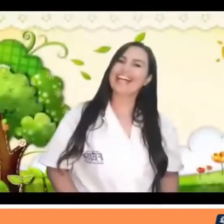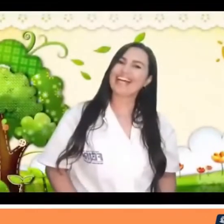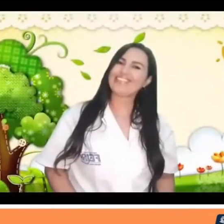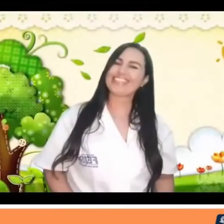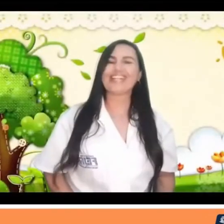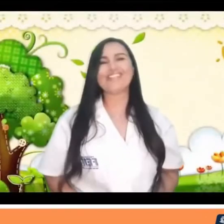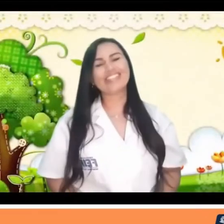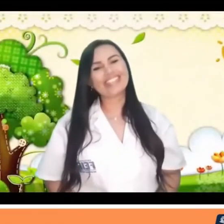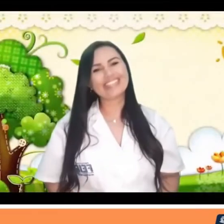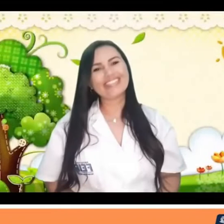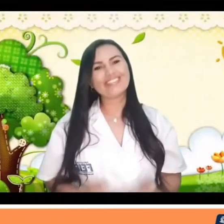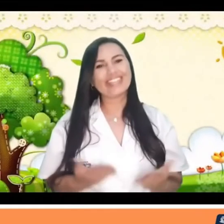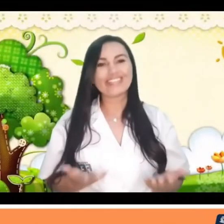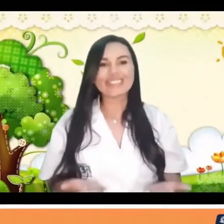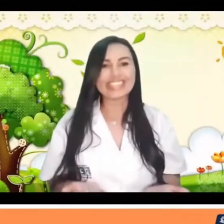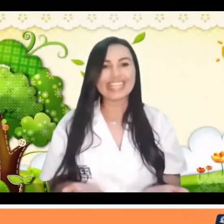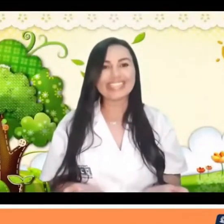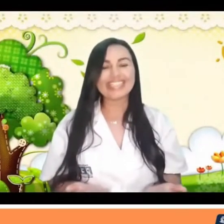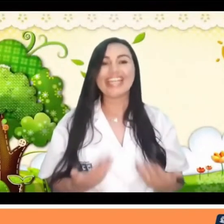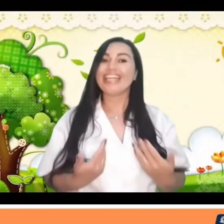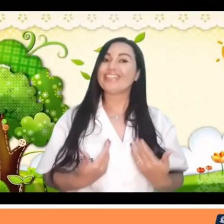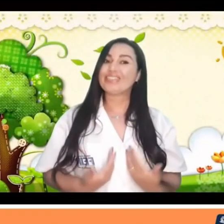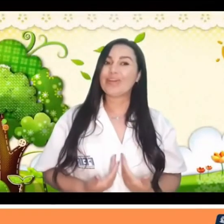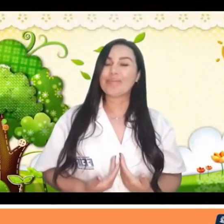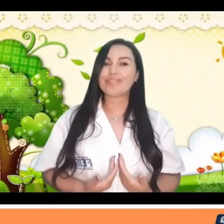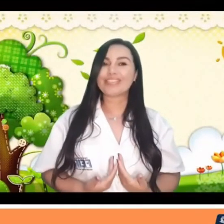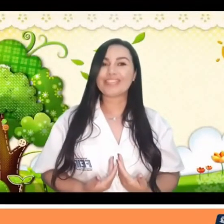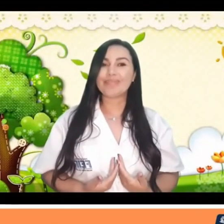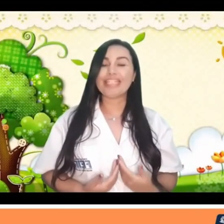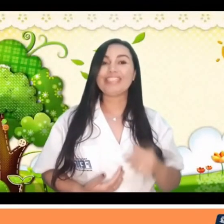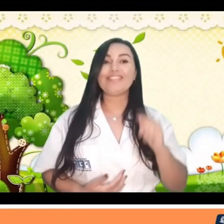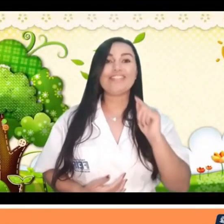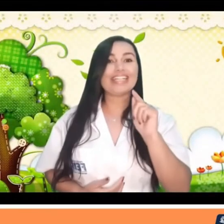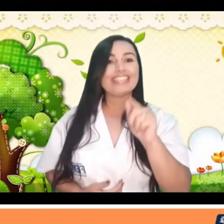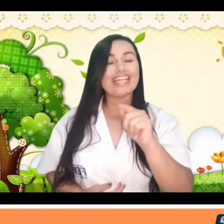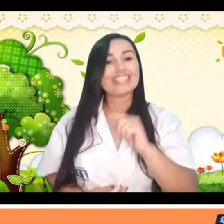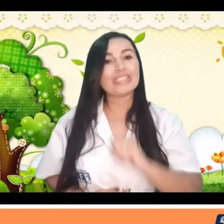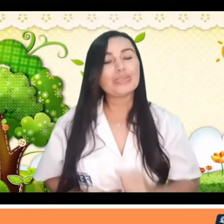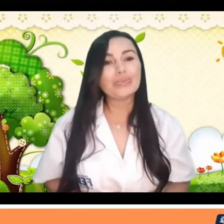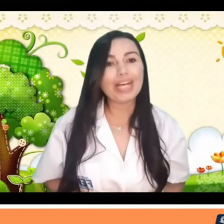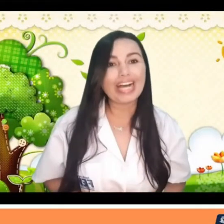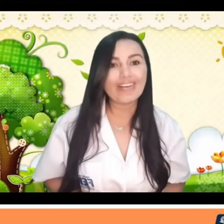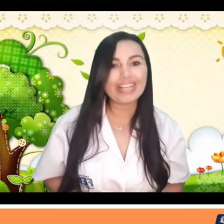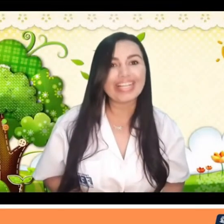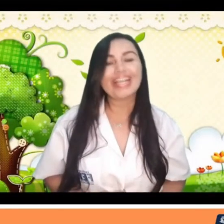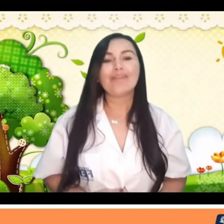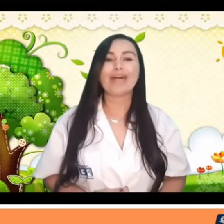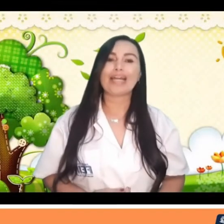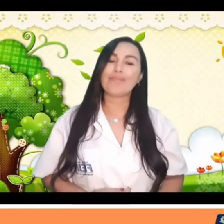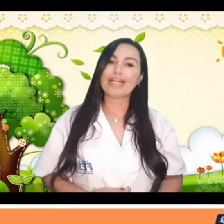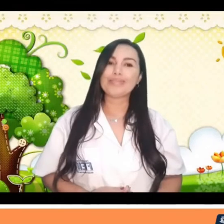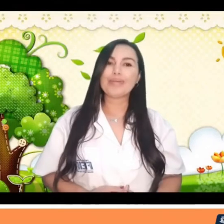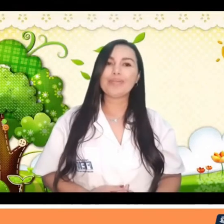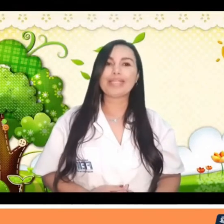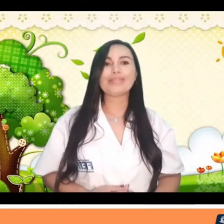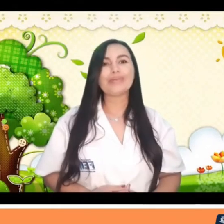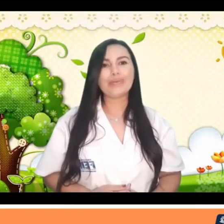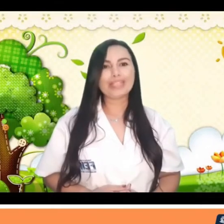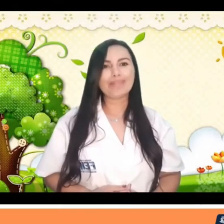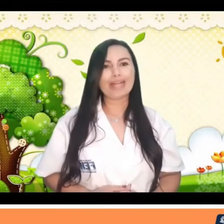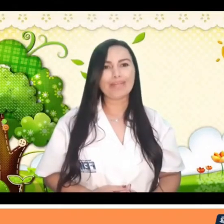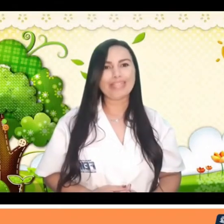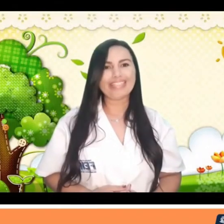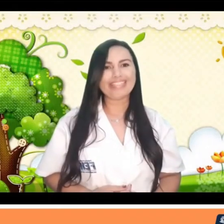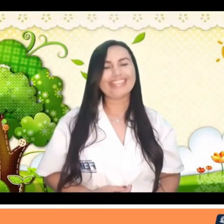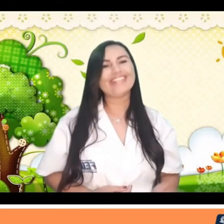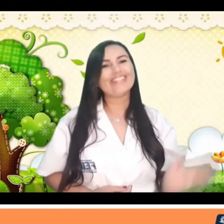Olá, meus amores, tudo bem com vocês? Eu sou a professora Mirce e vim para a sua aula para mais um momento,